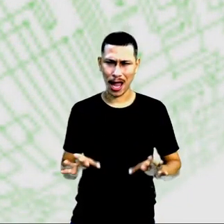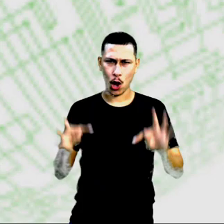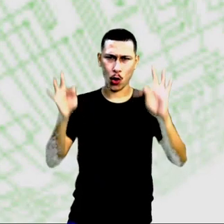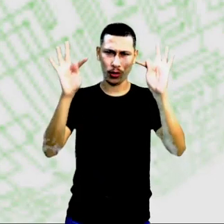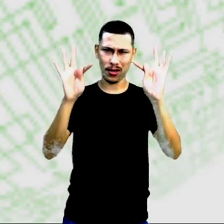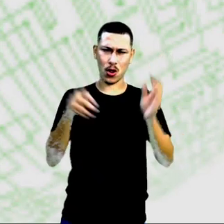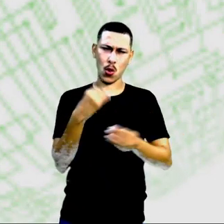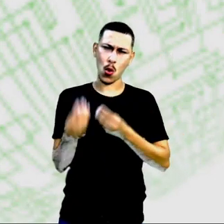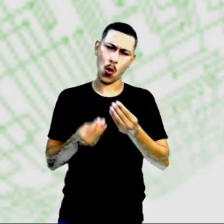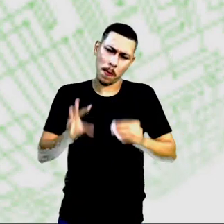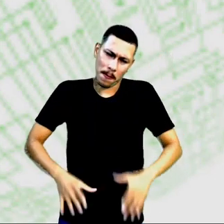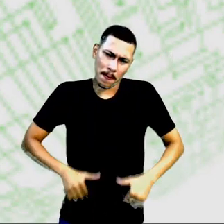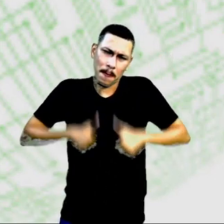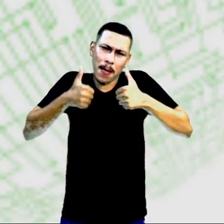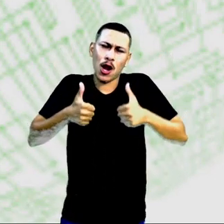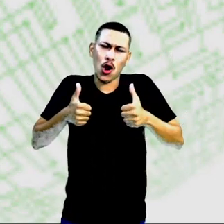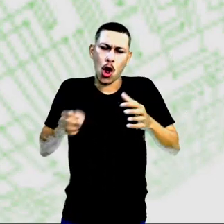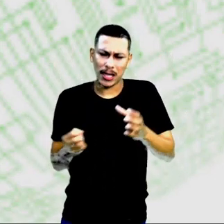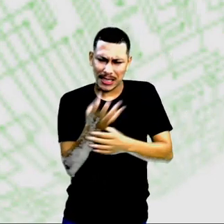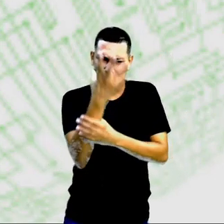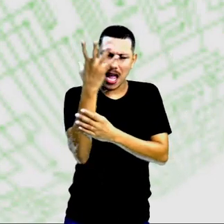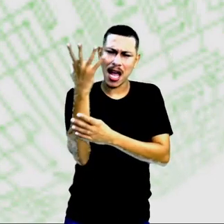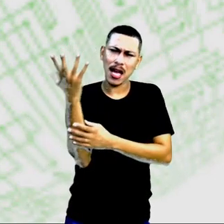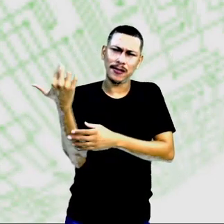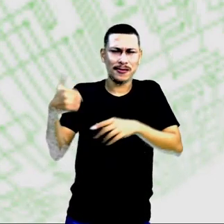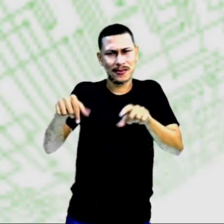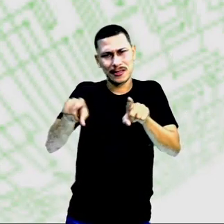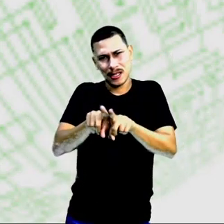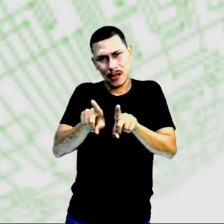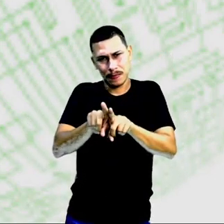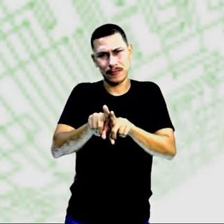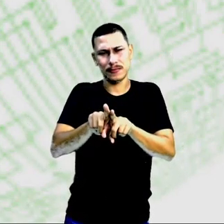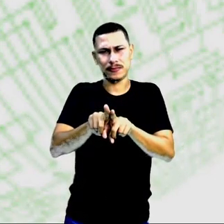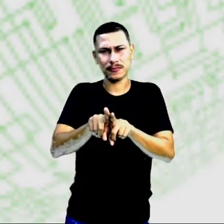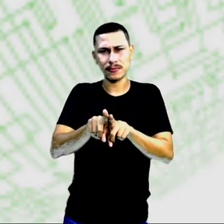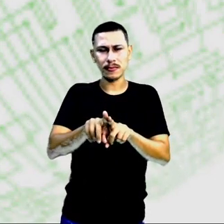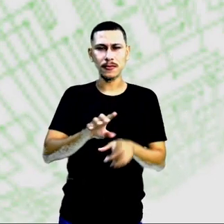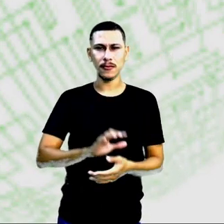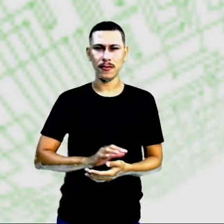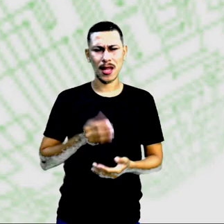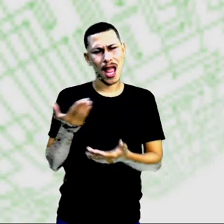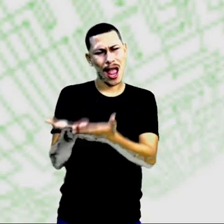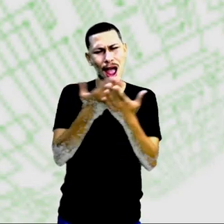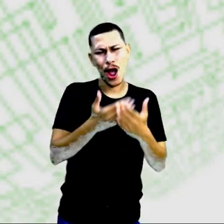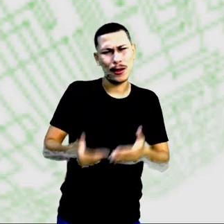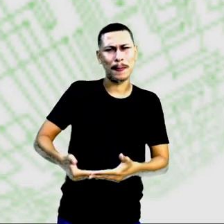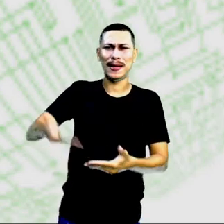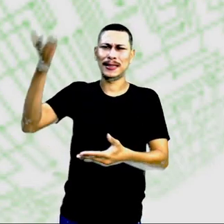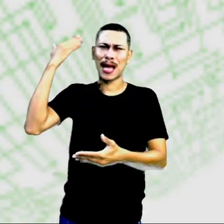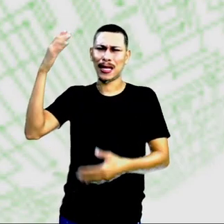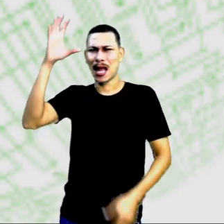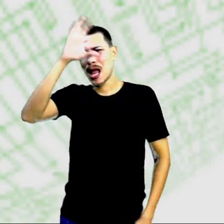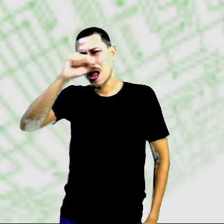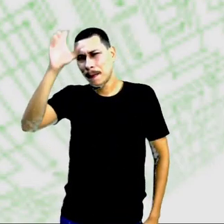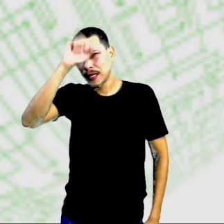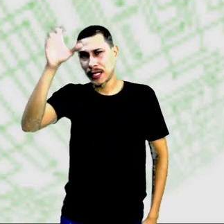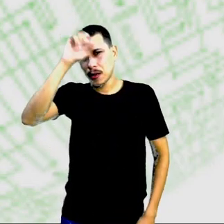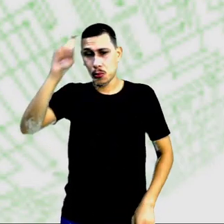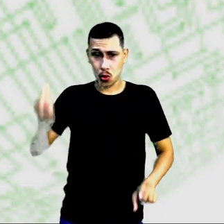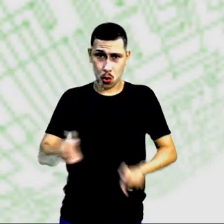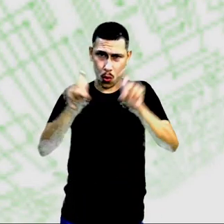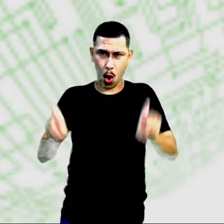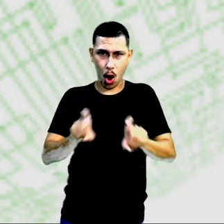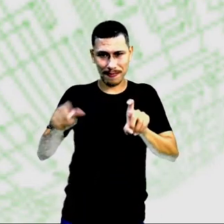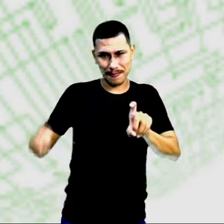foi que elas surgiram um pouco assim. Como a gente viu na aula passada, o primeiro computador